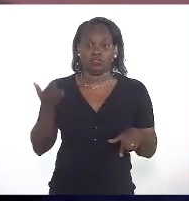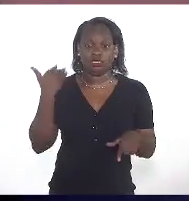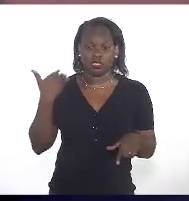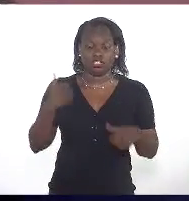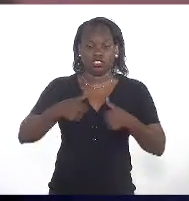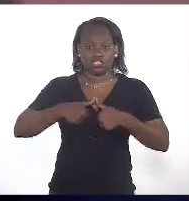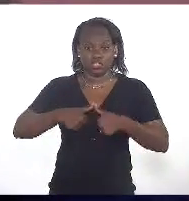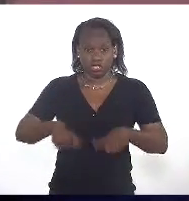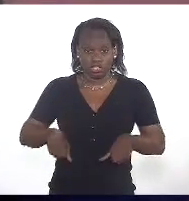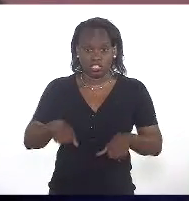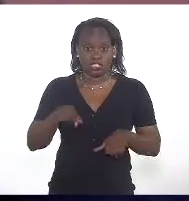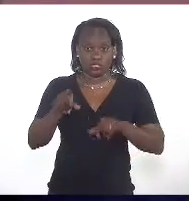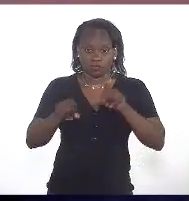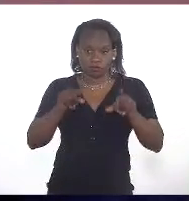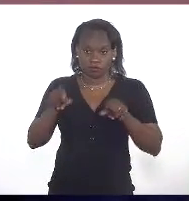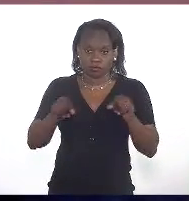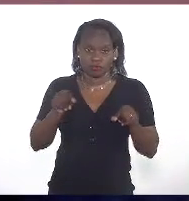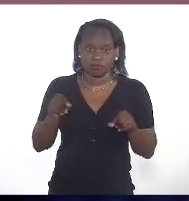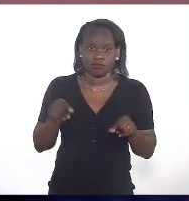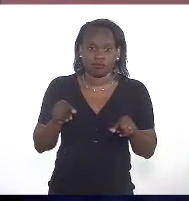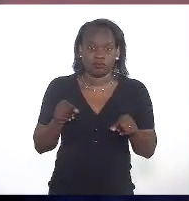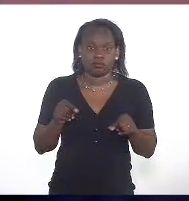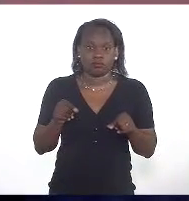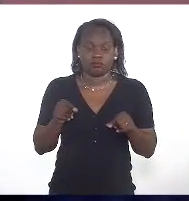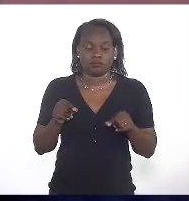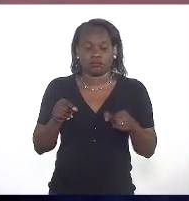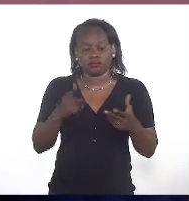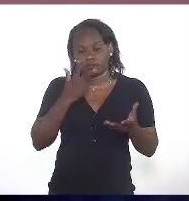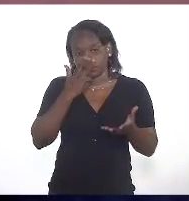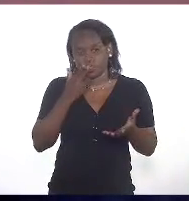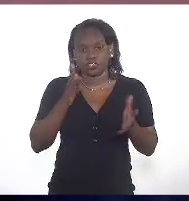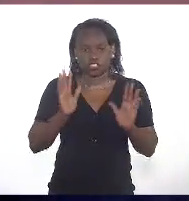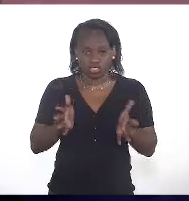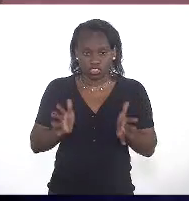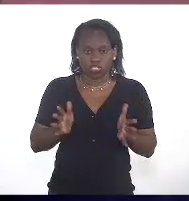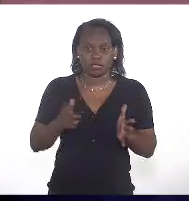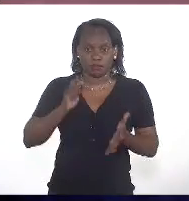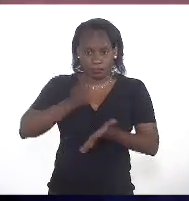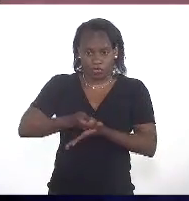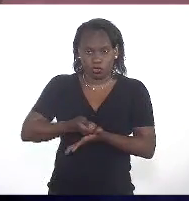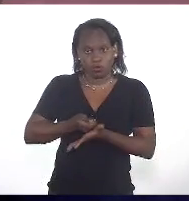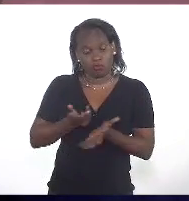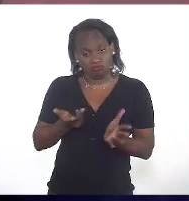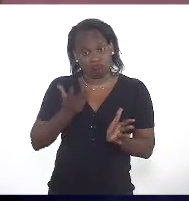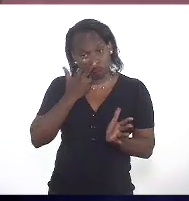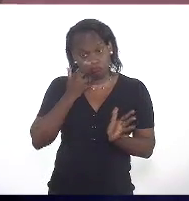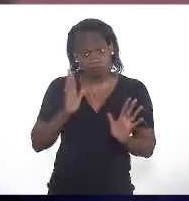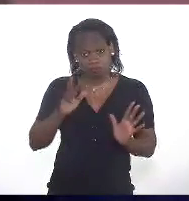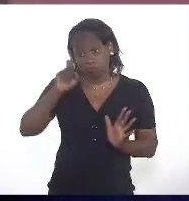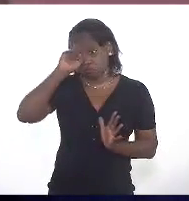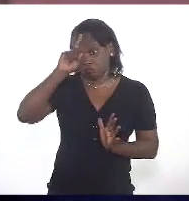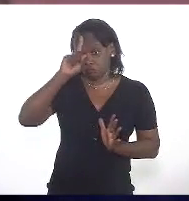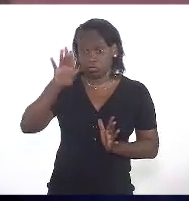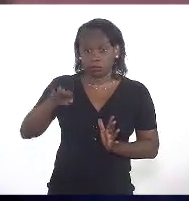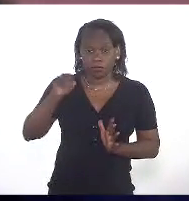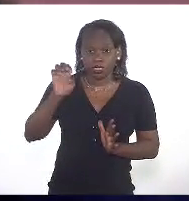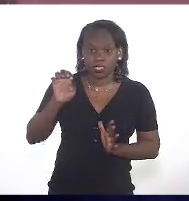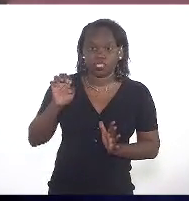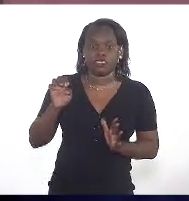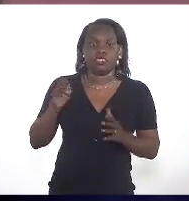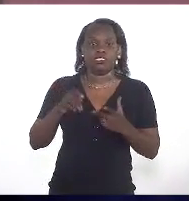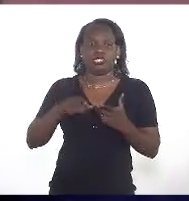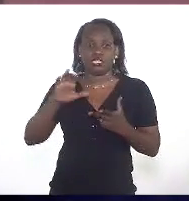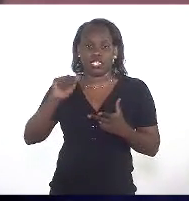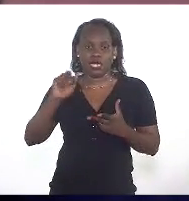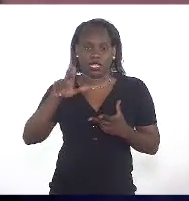seletistas, parece que já foi pago do Hospital da Mãe, do próprio Carlos